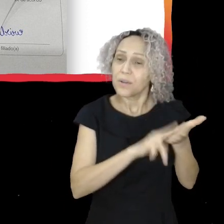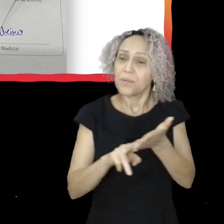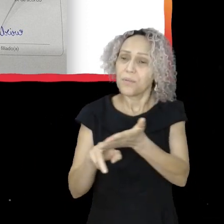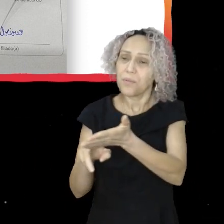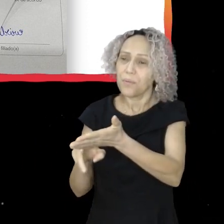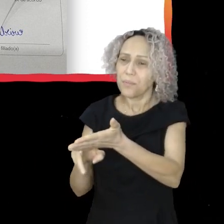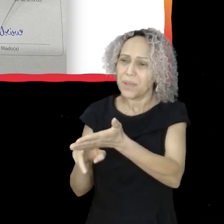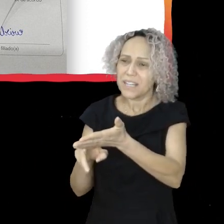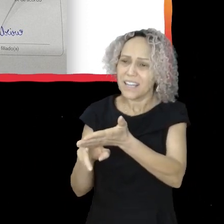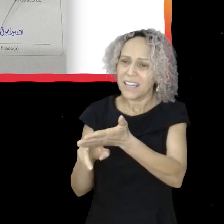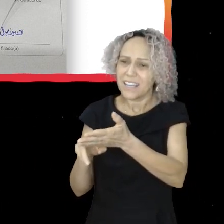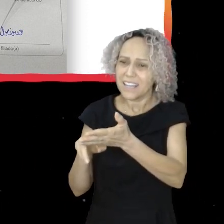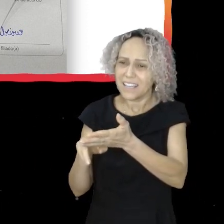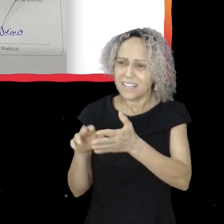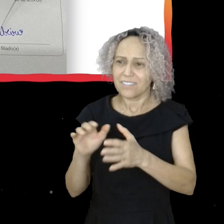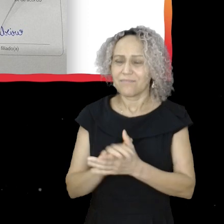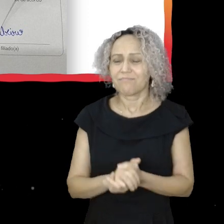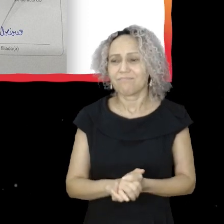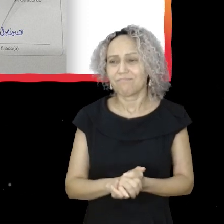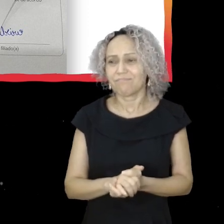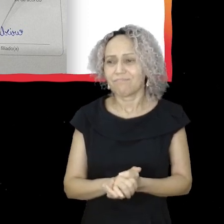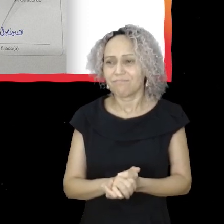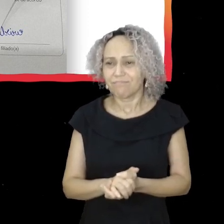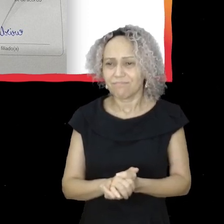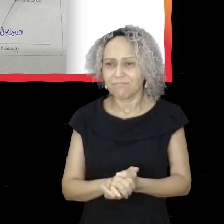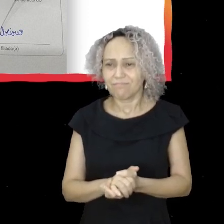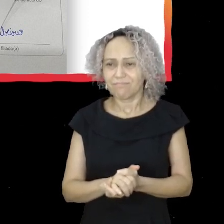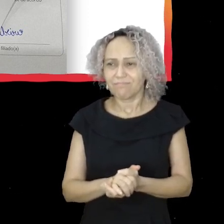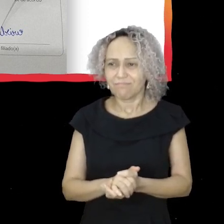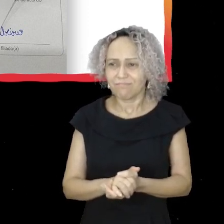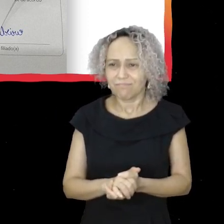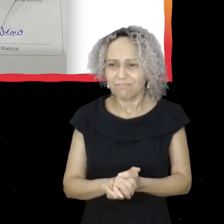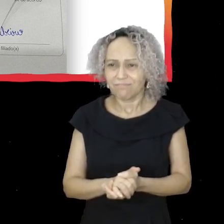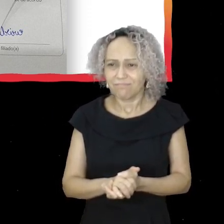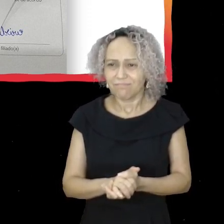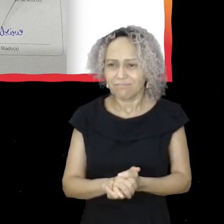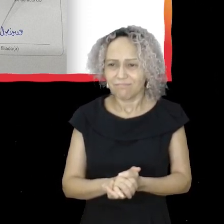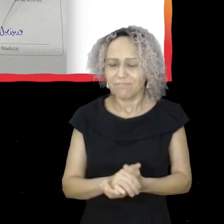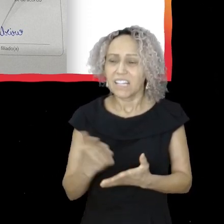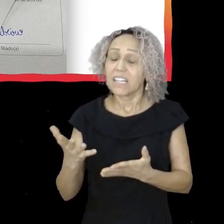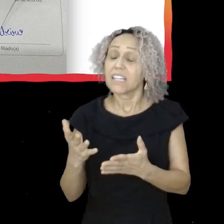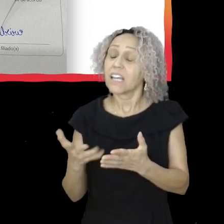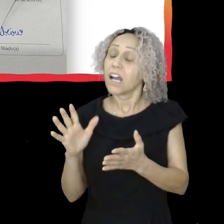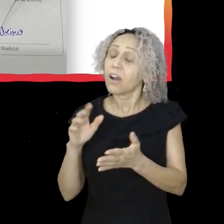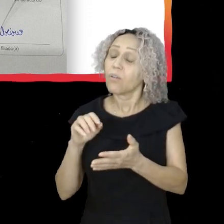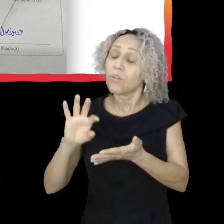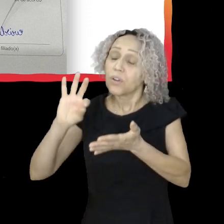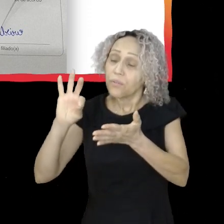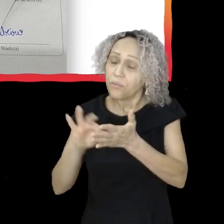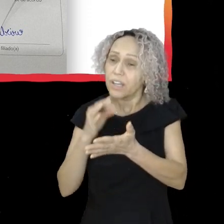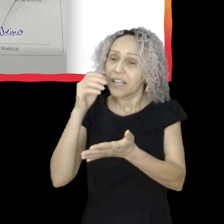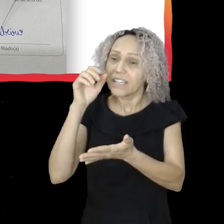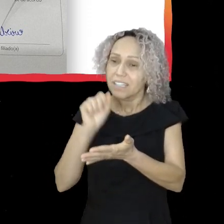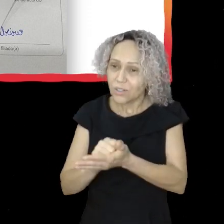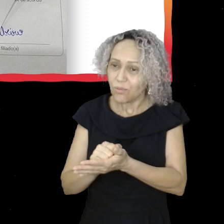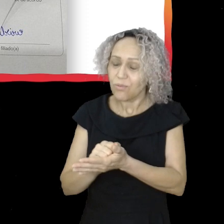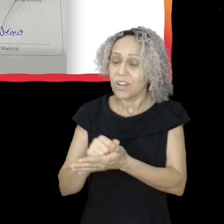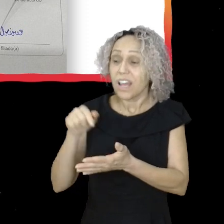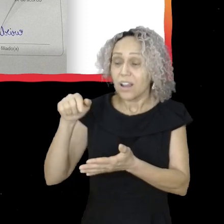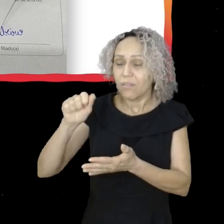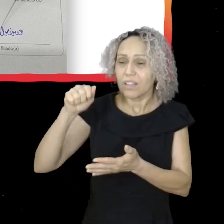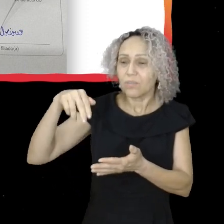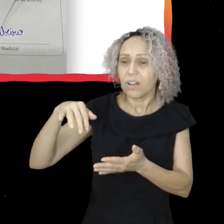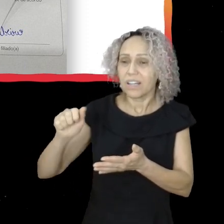colocado sobre outros documentos muito simbólicos. Formulário de filiação da Ana Júlia a partir dos trabalhadores e das trabalhadoras, quando ela se filiou em